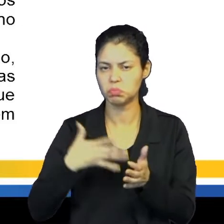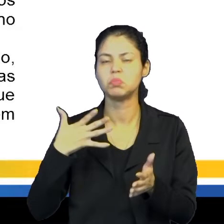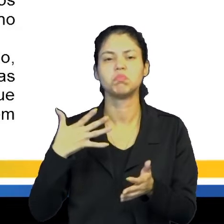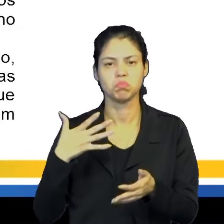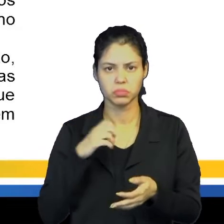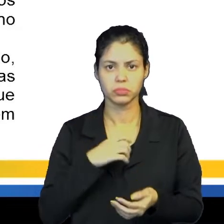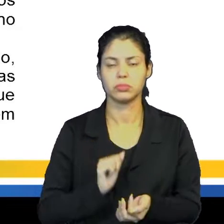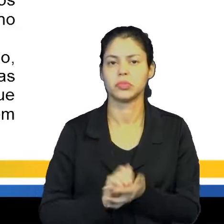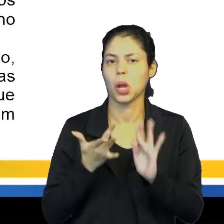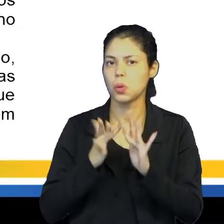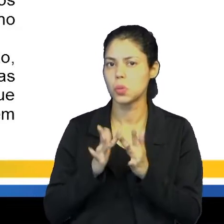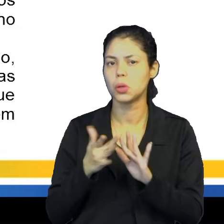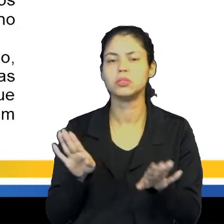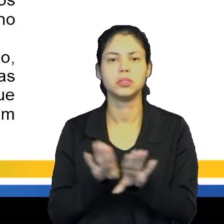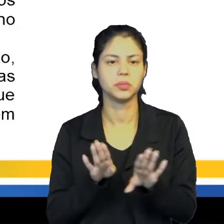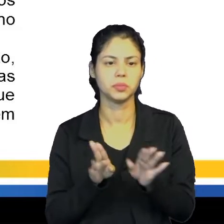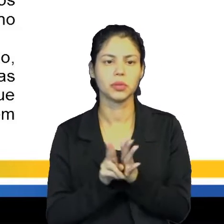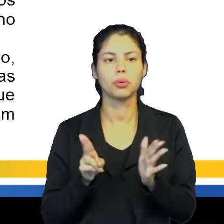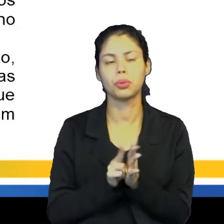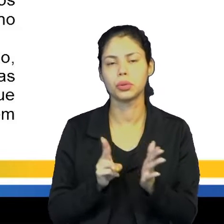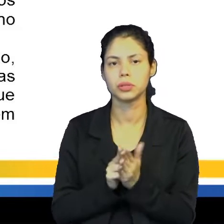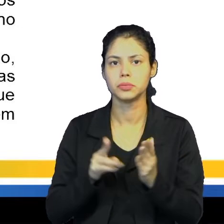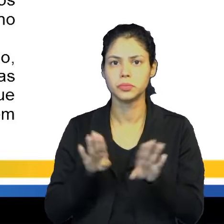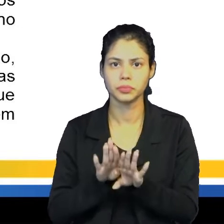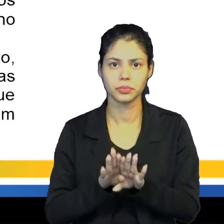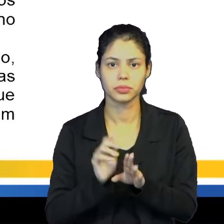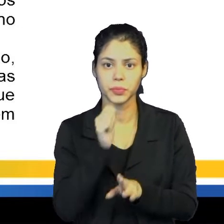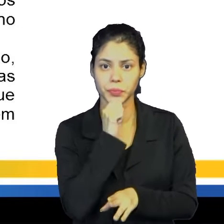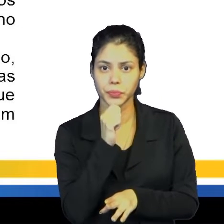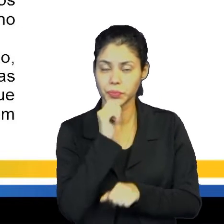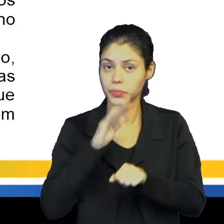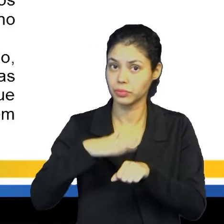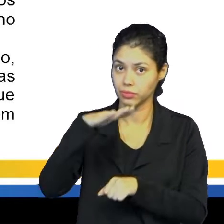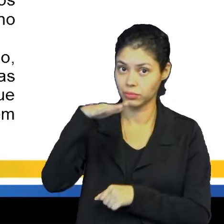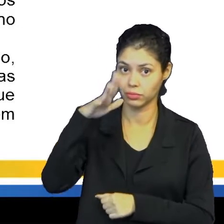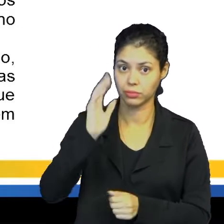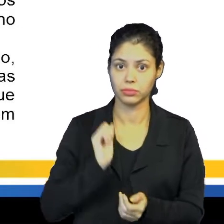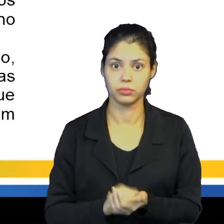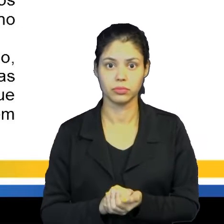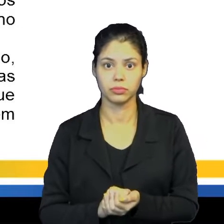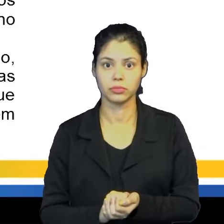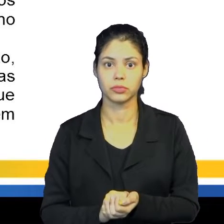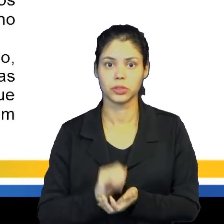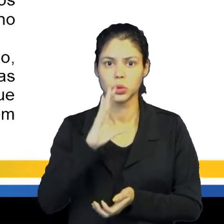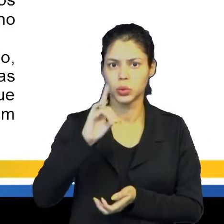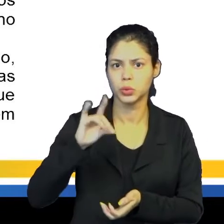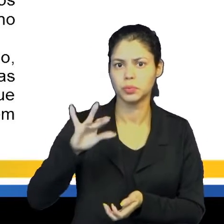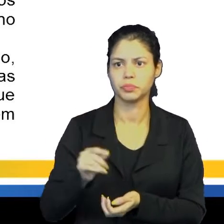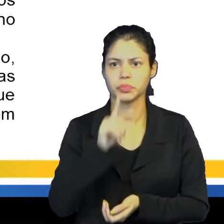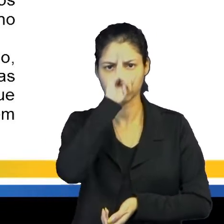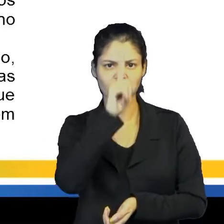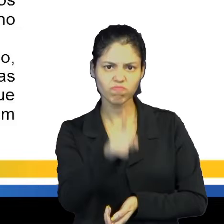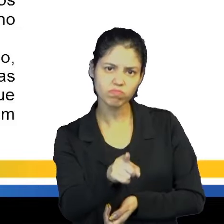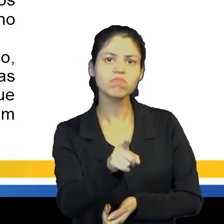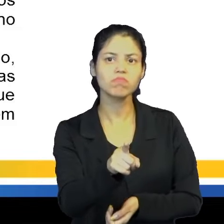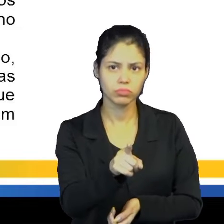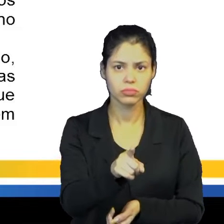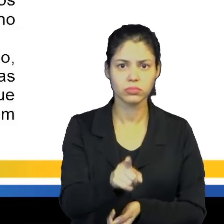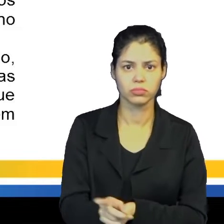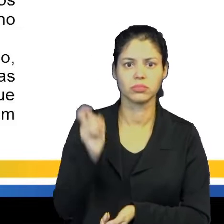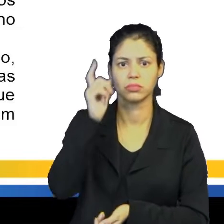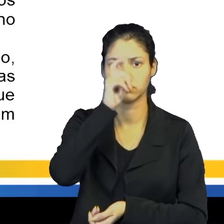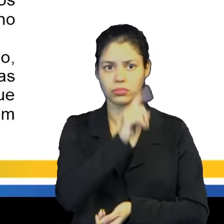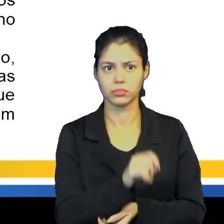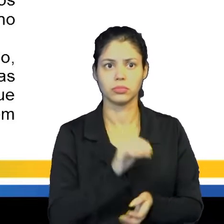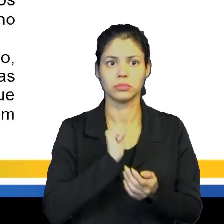muitas e os contatos com os indígenas ficaram cada vez mais hostis. O Colombo foi acusado, né, de negligência no